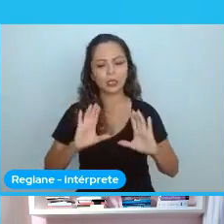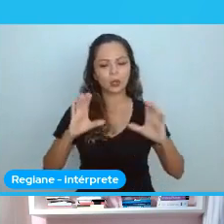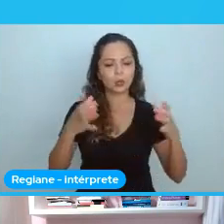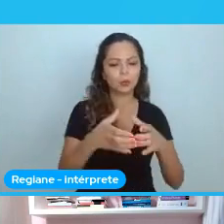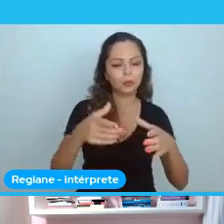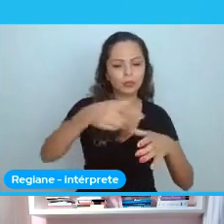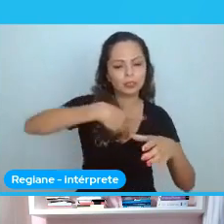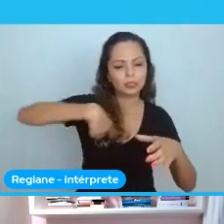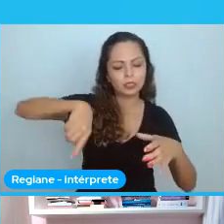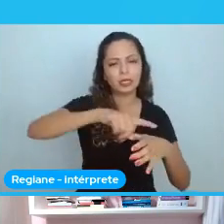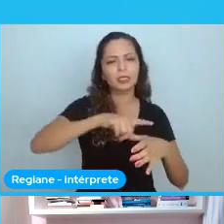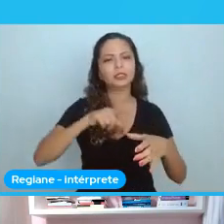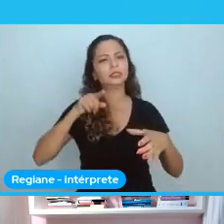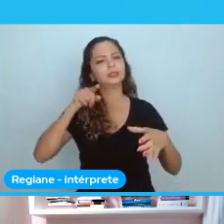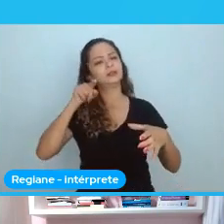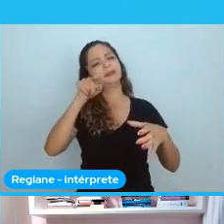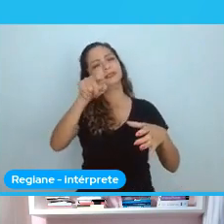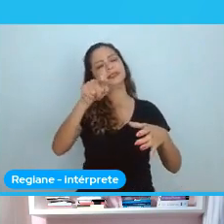você está contribuindo.